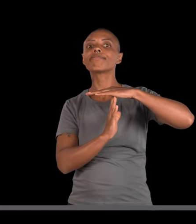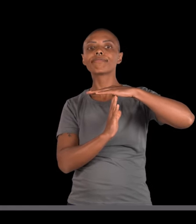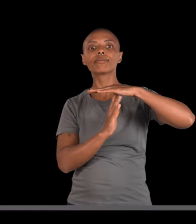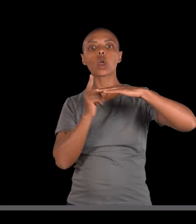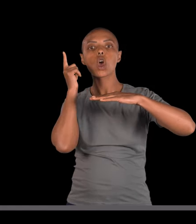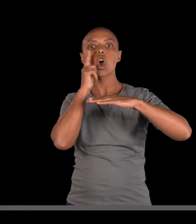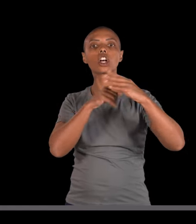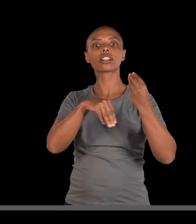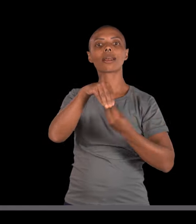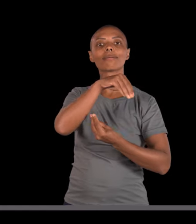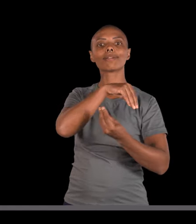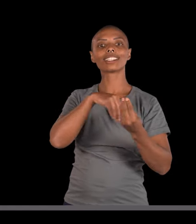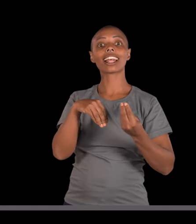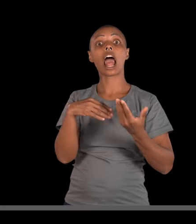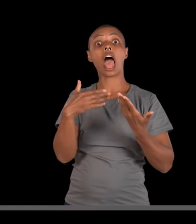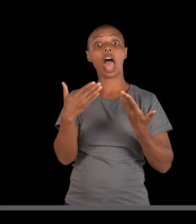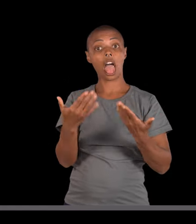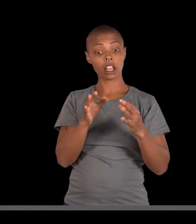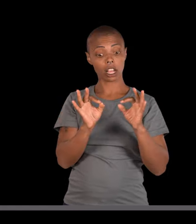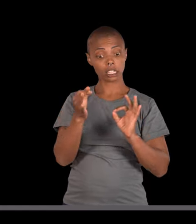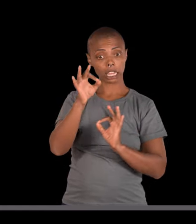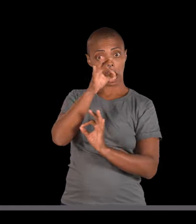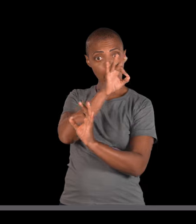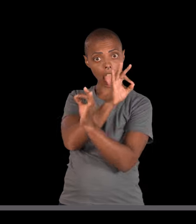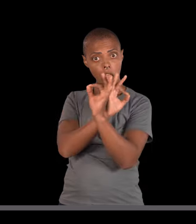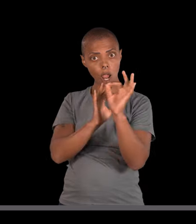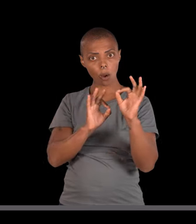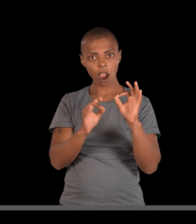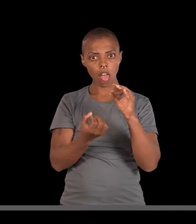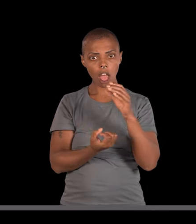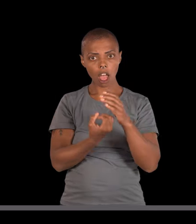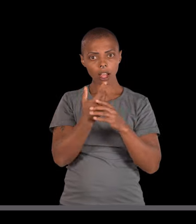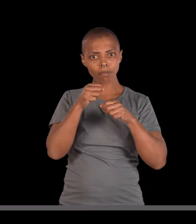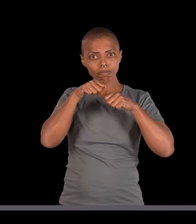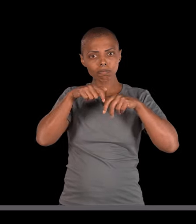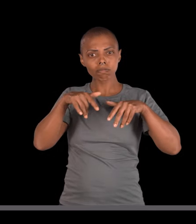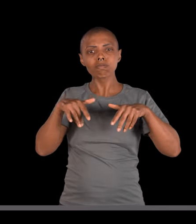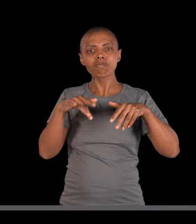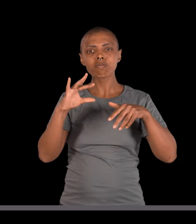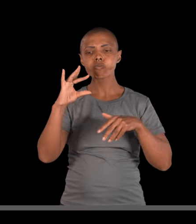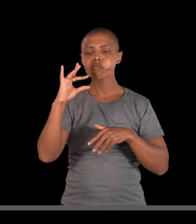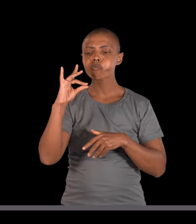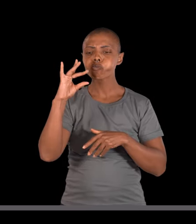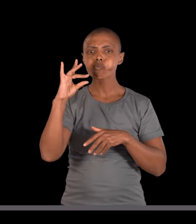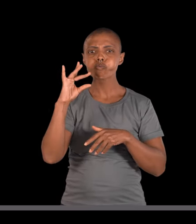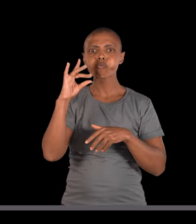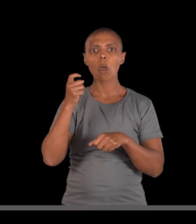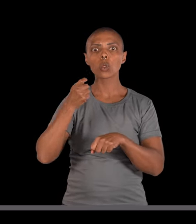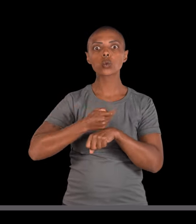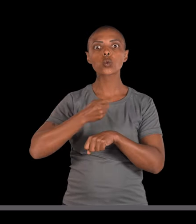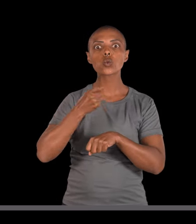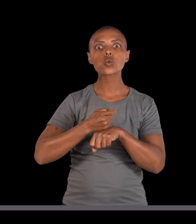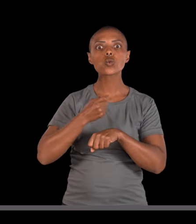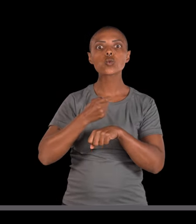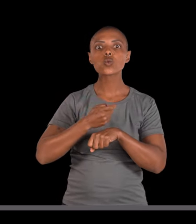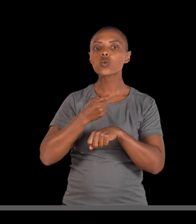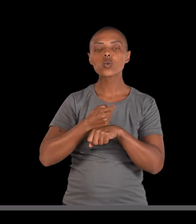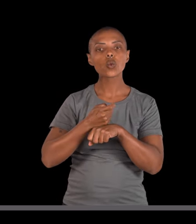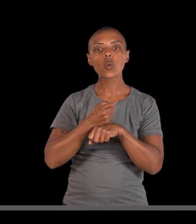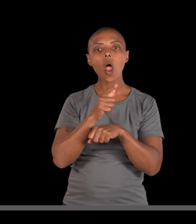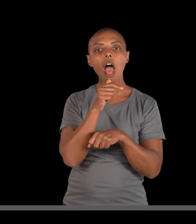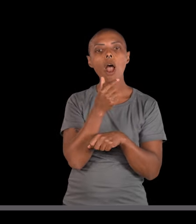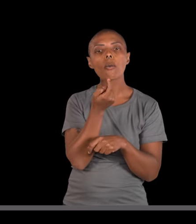comprometido. E aí as células acabam produzindo secreções mais densas, com pouca água,